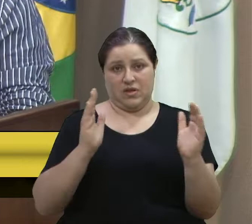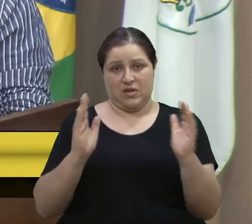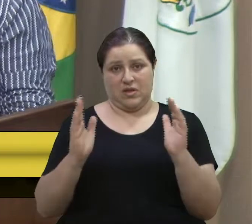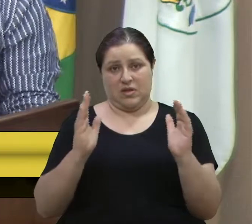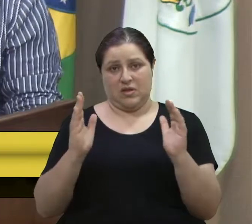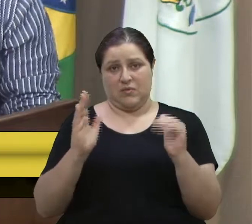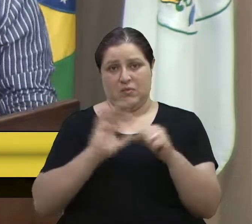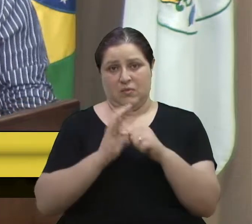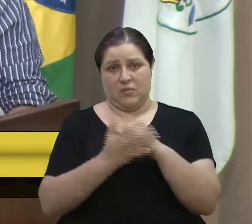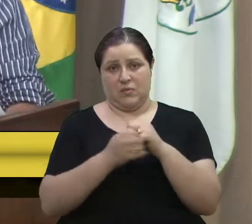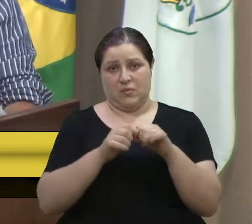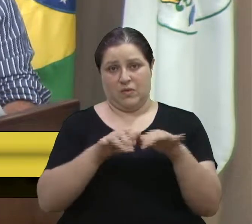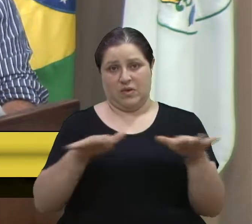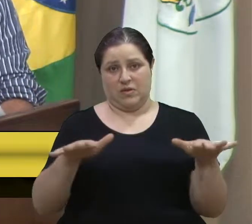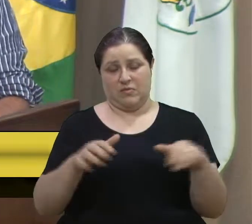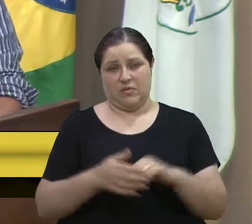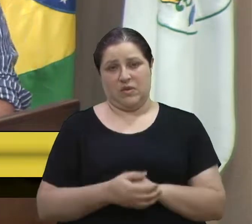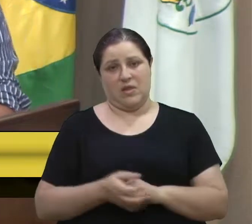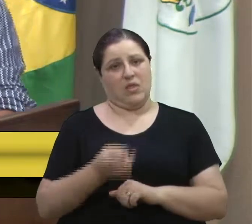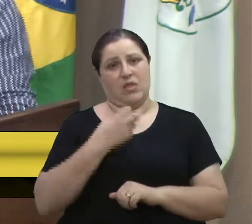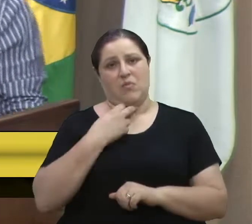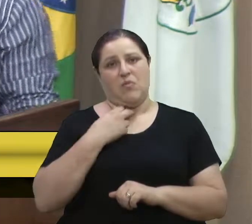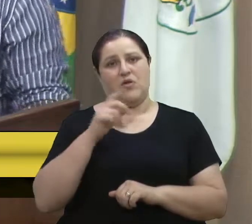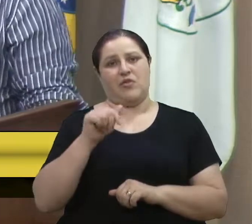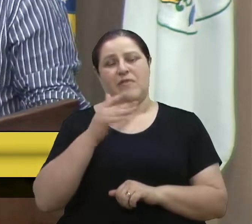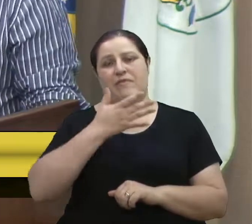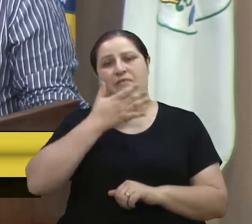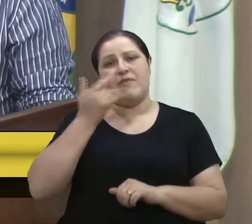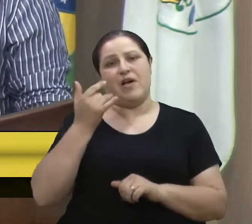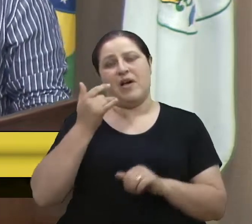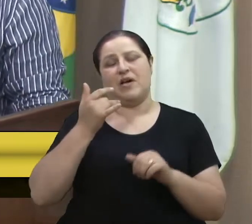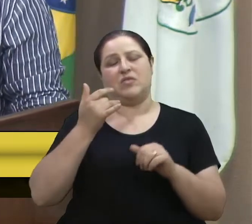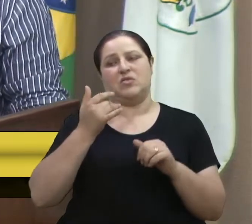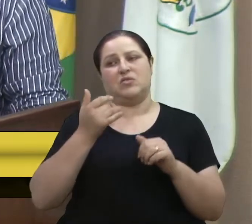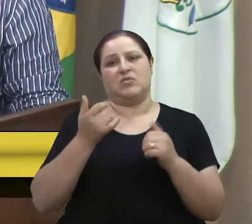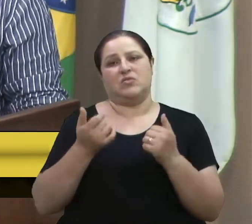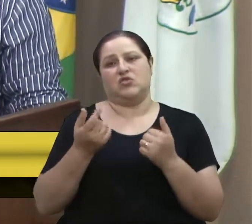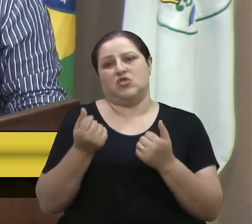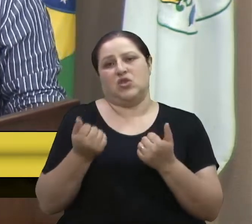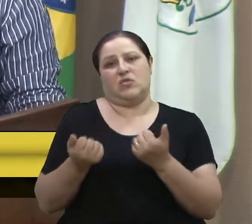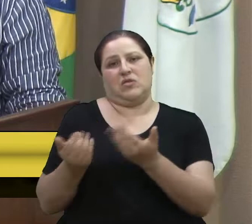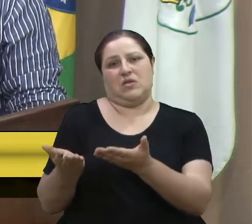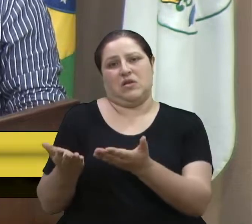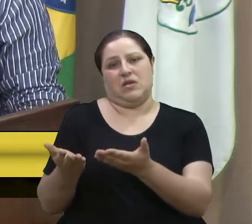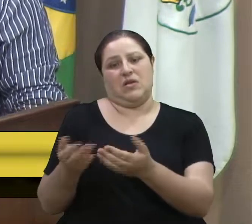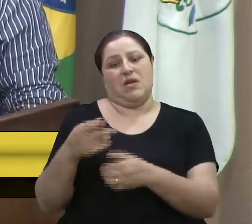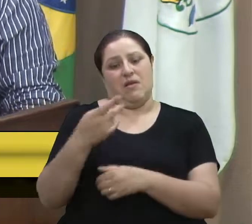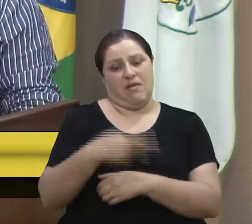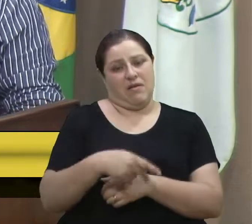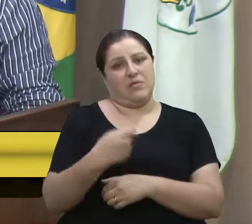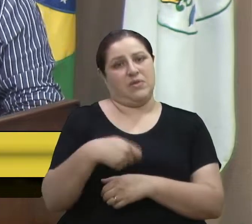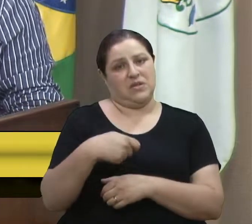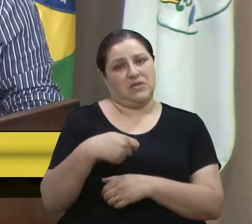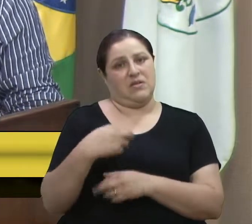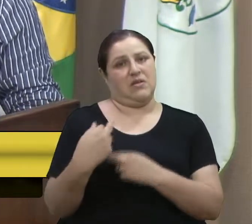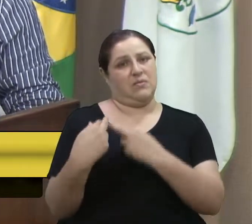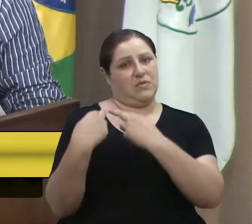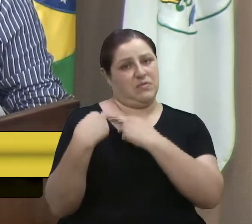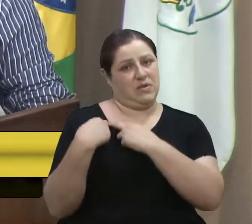Então, não pode se tornar tão fácil assim as questões. Nós precisamos ser responsáveis e construir juntos.